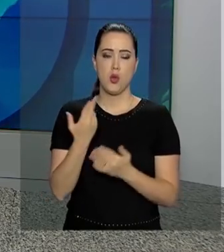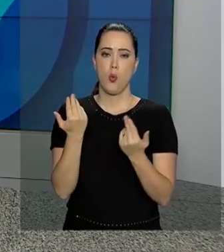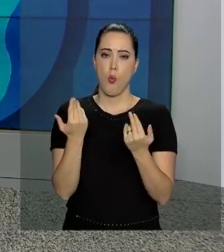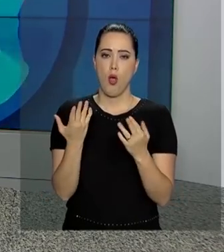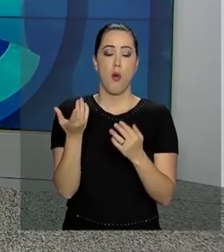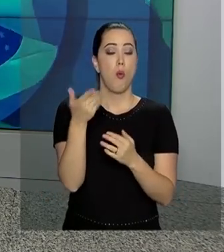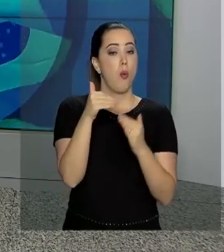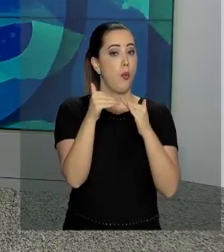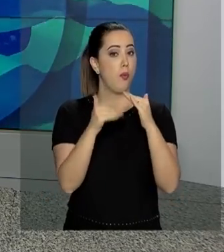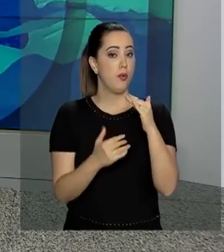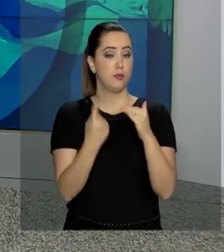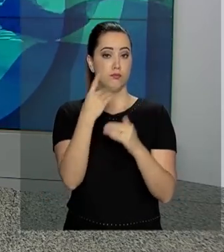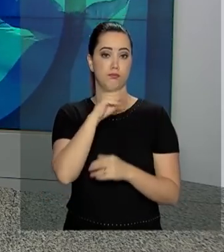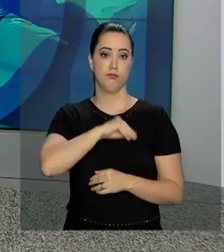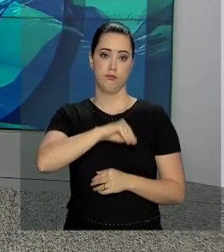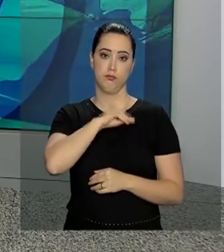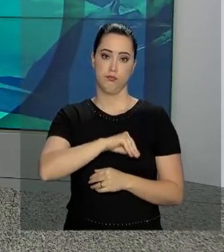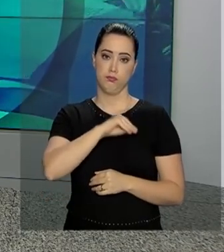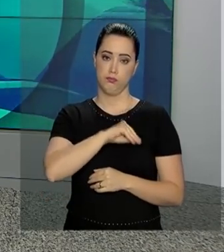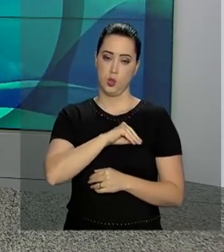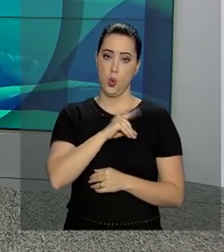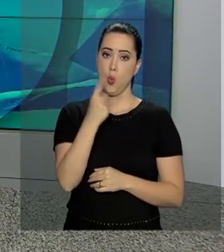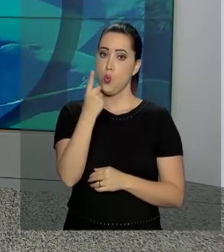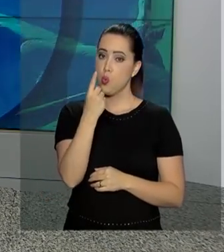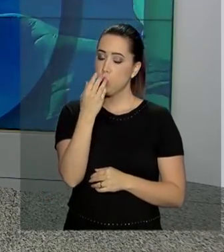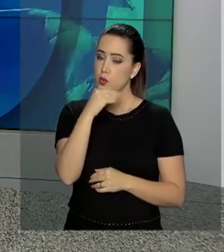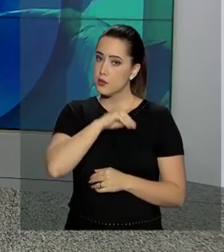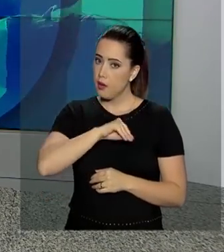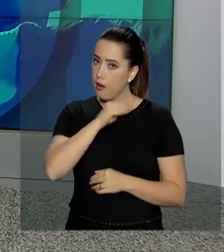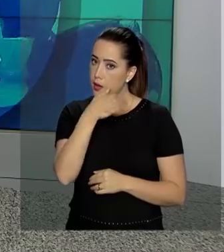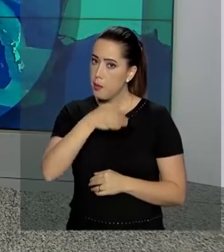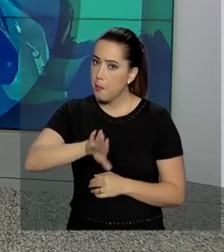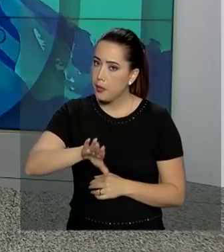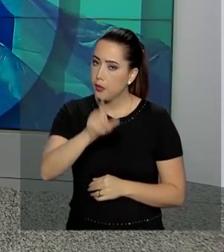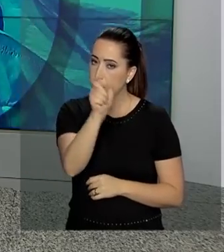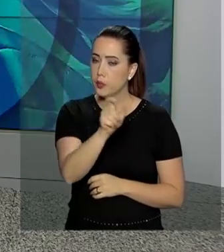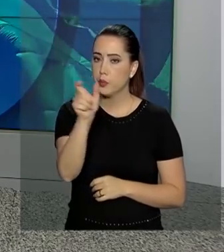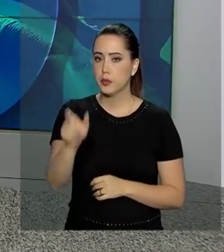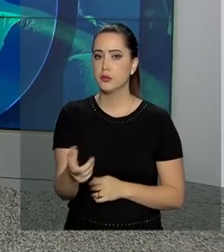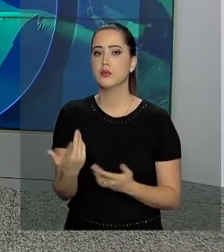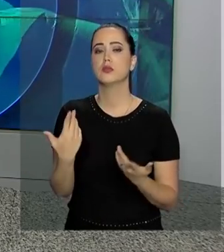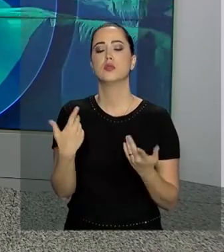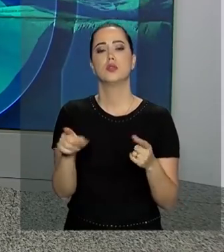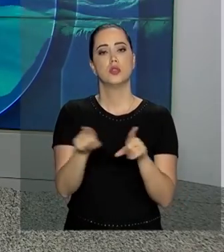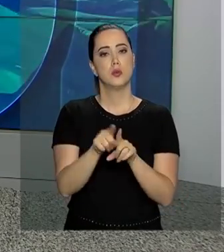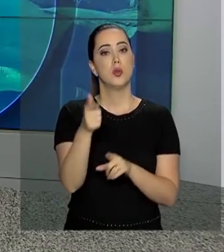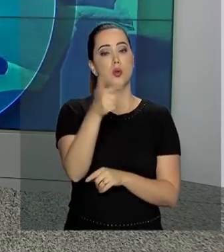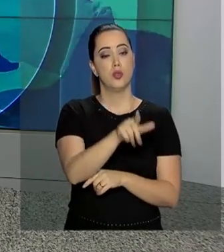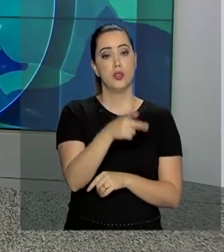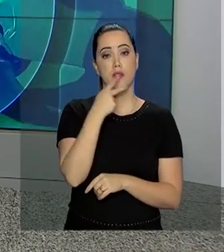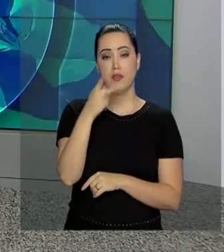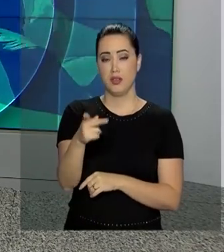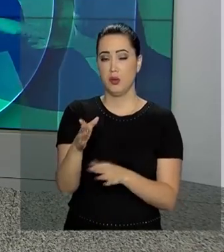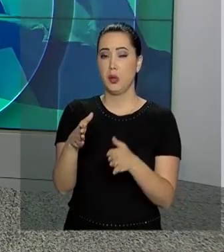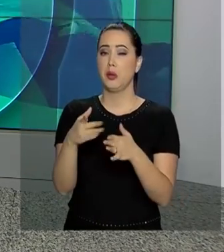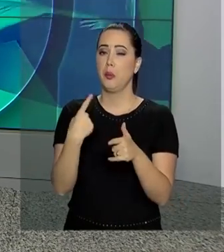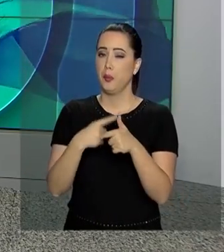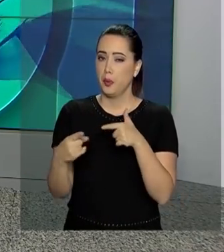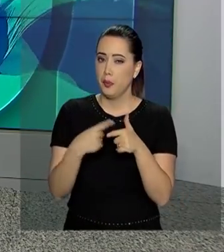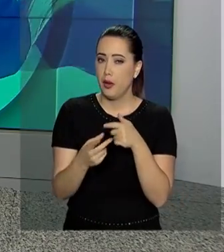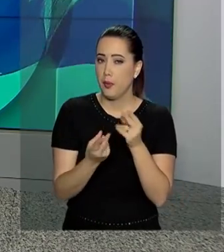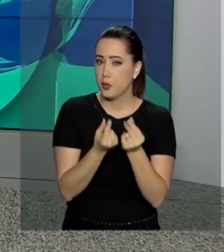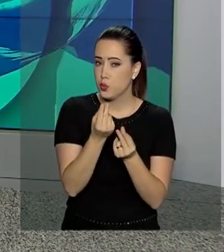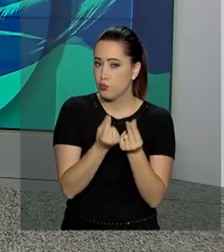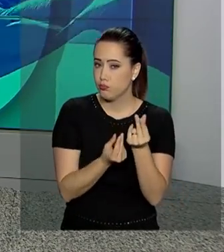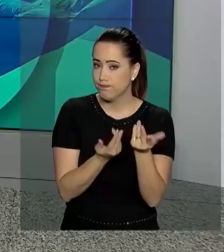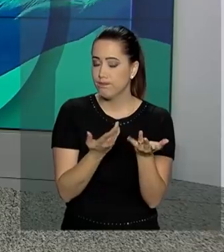ou inferior a um salário mínimo e meio. Outro pré-requisito é o aluno que declarou situação de vulnerabilidade